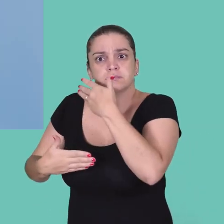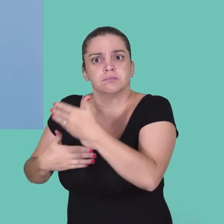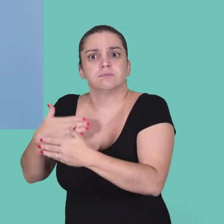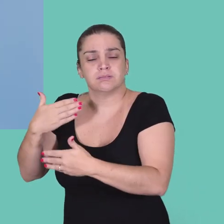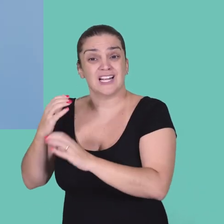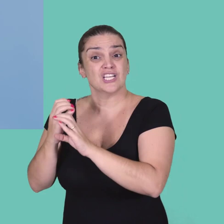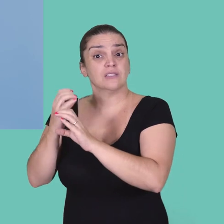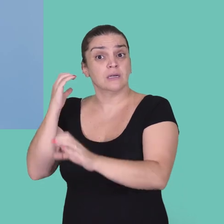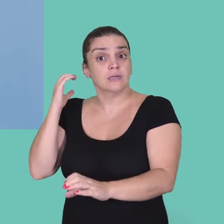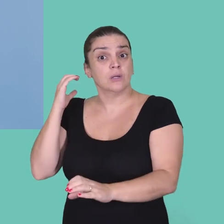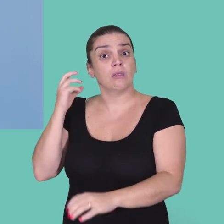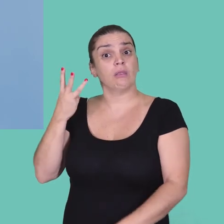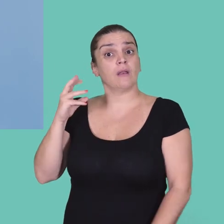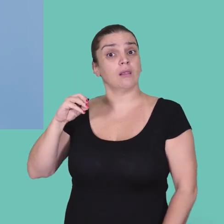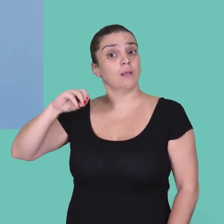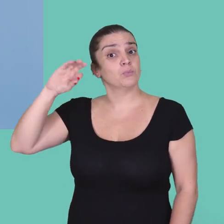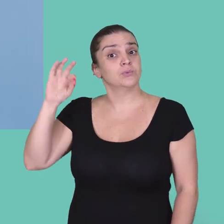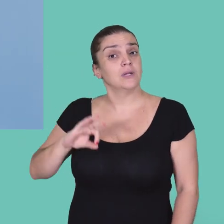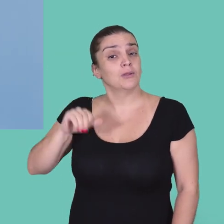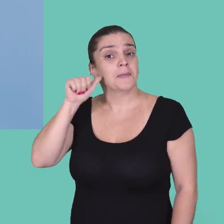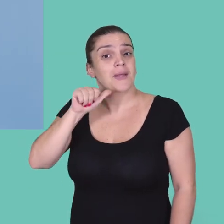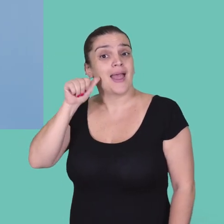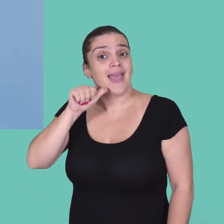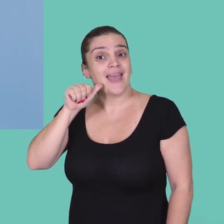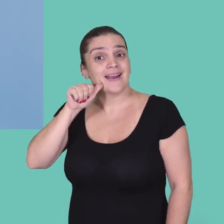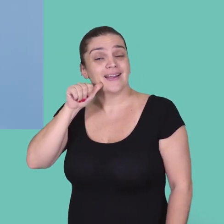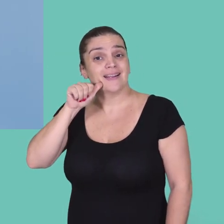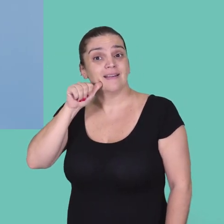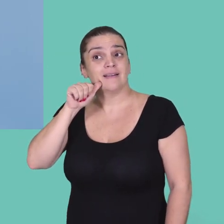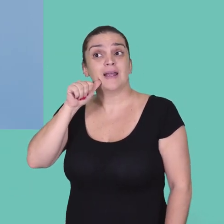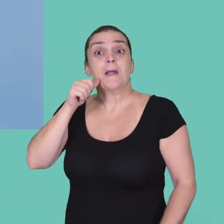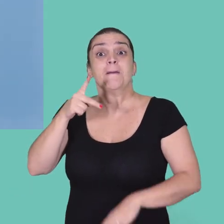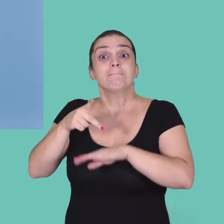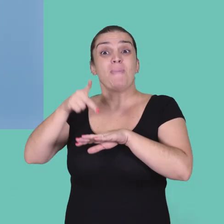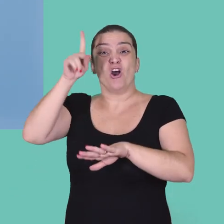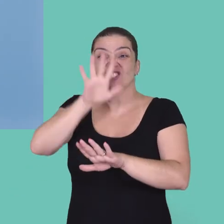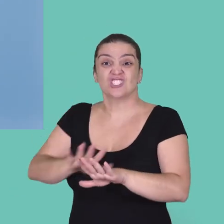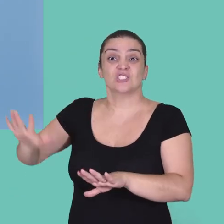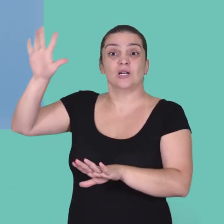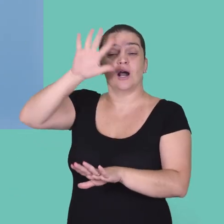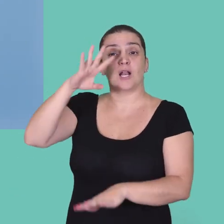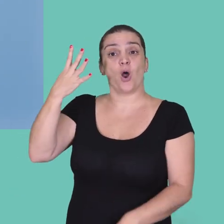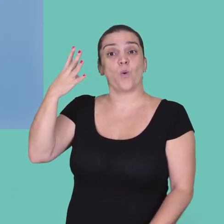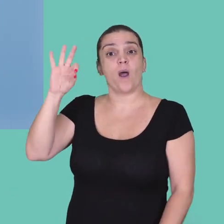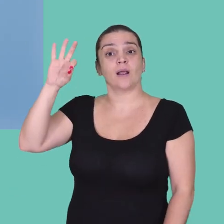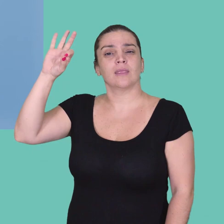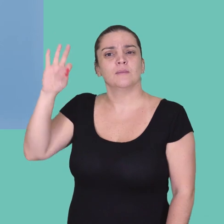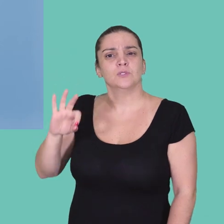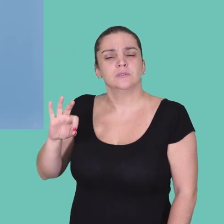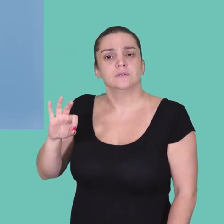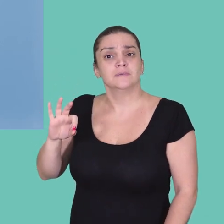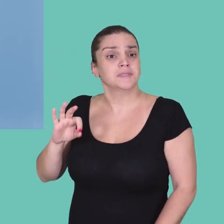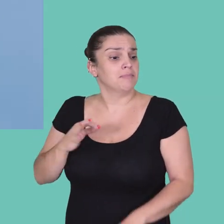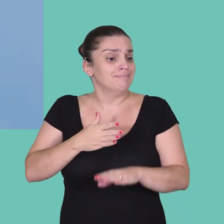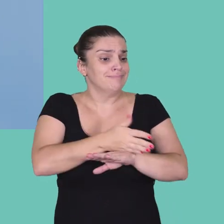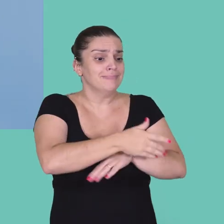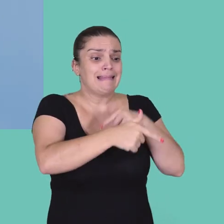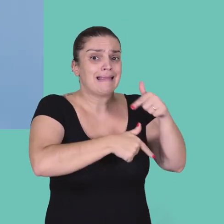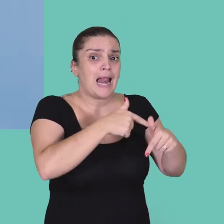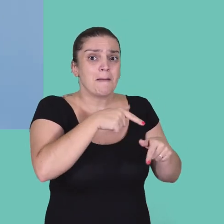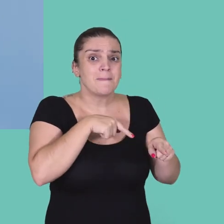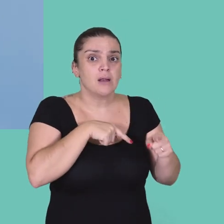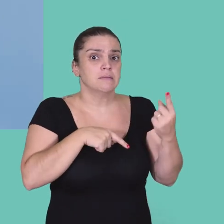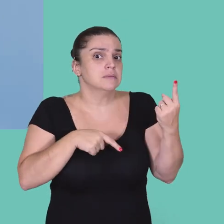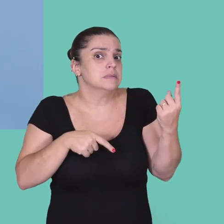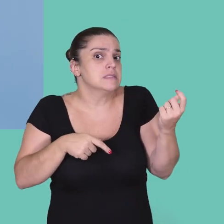forma, entre os estudantes que se formam em engenharia, 30% são mulheres, mas na pós-graduação são 40%. E no mercado de